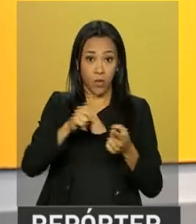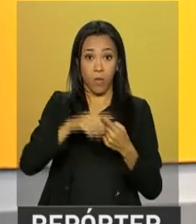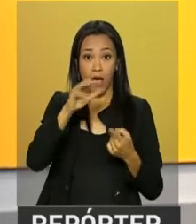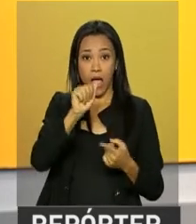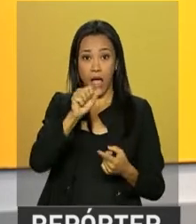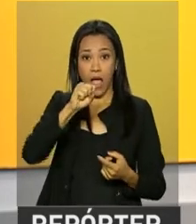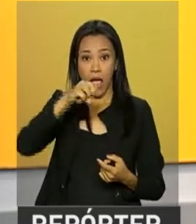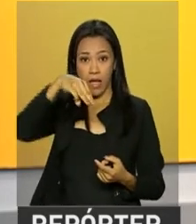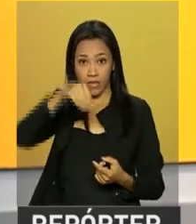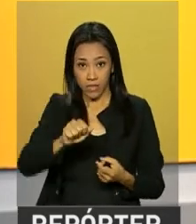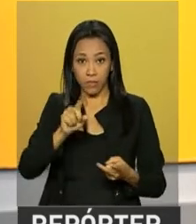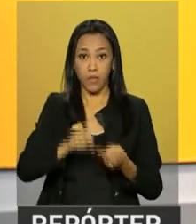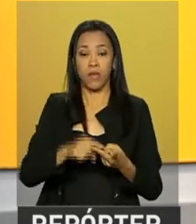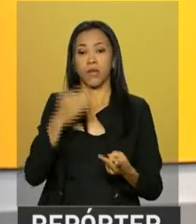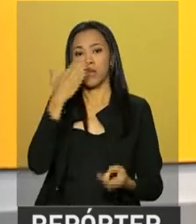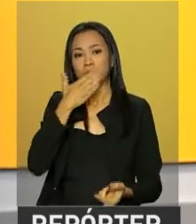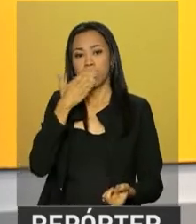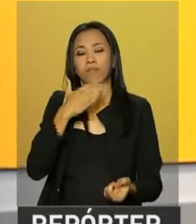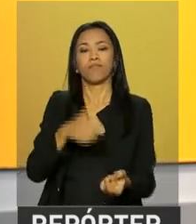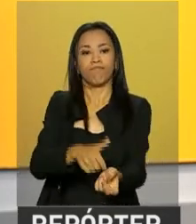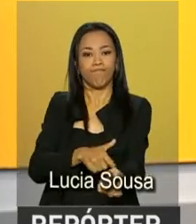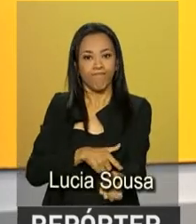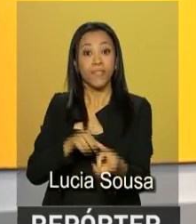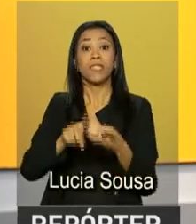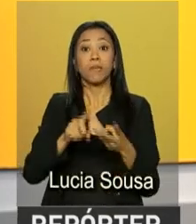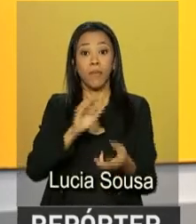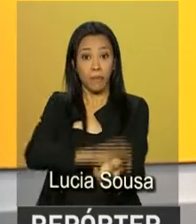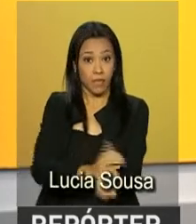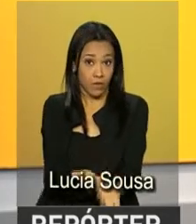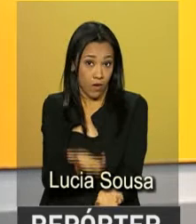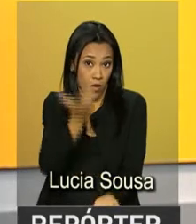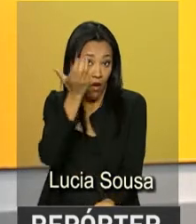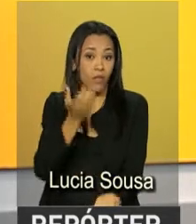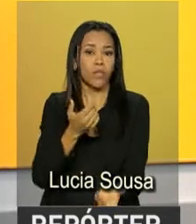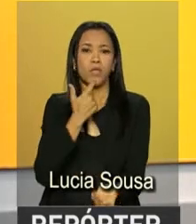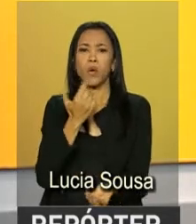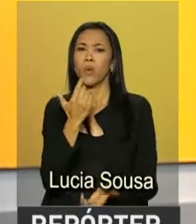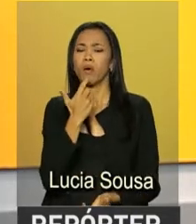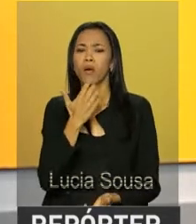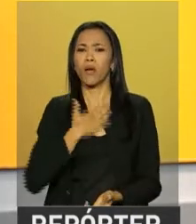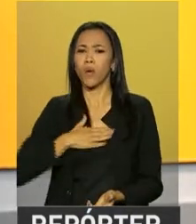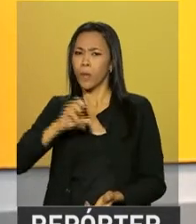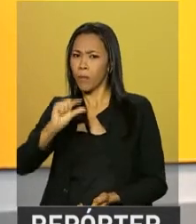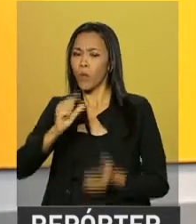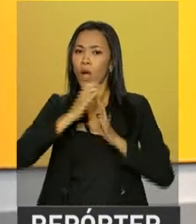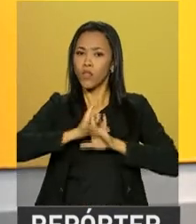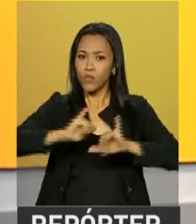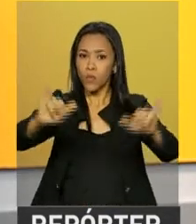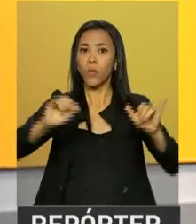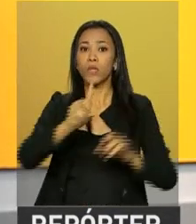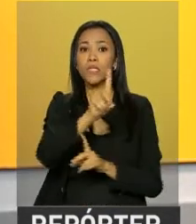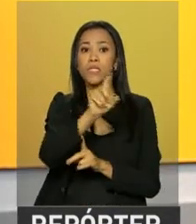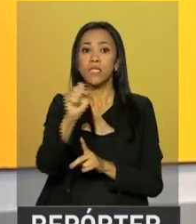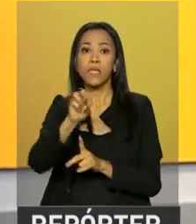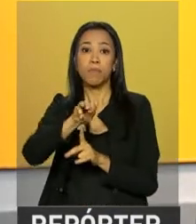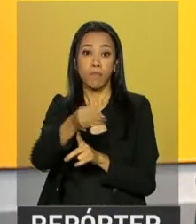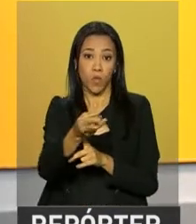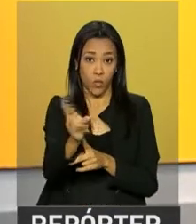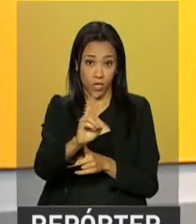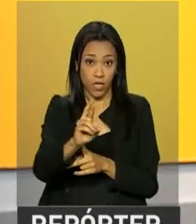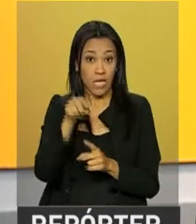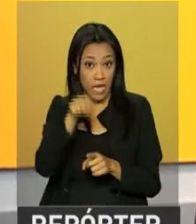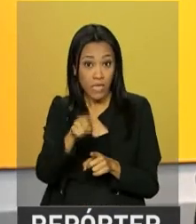e hipertensão. O ministro Ricardo Barros anunciou agora há pouco que 100 milhões de reais que eram